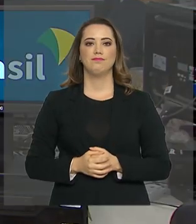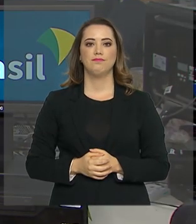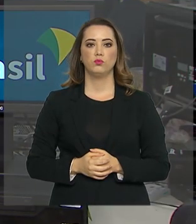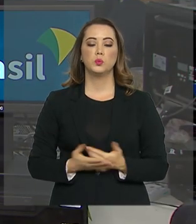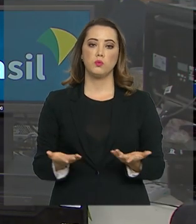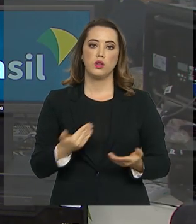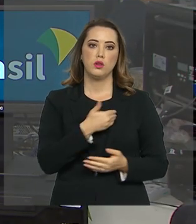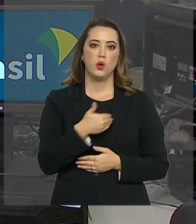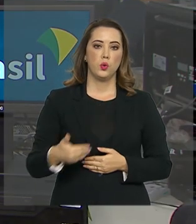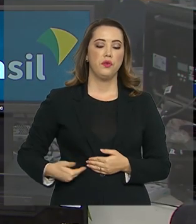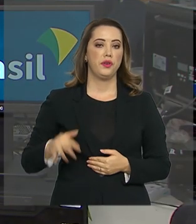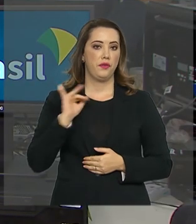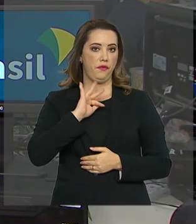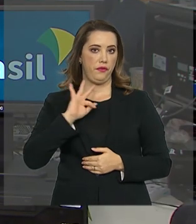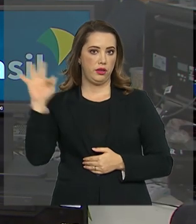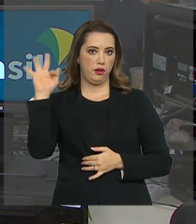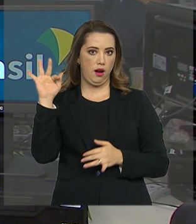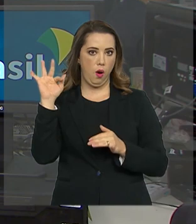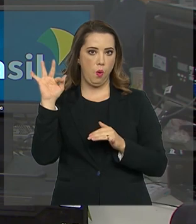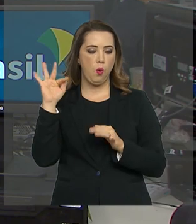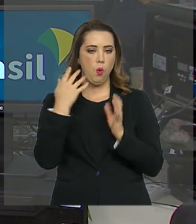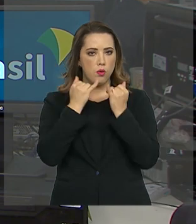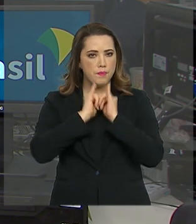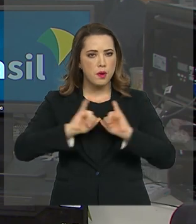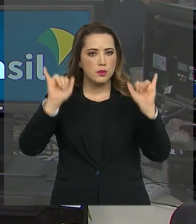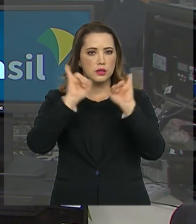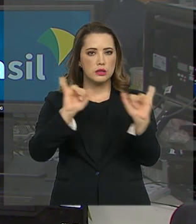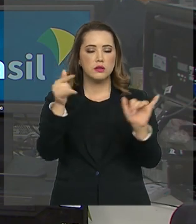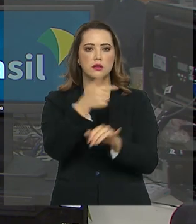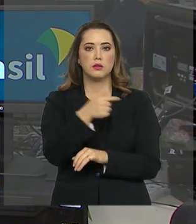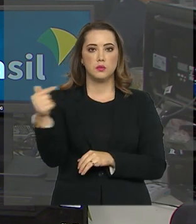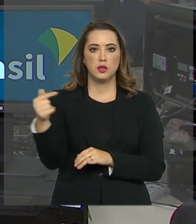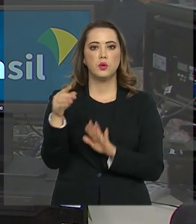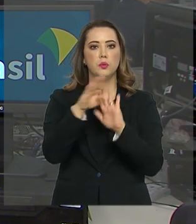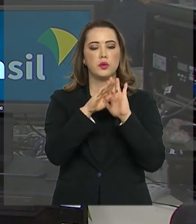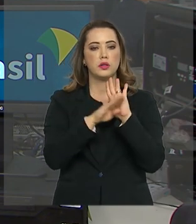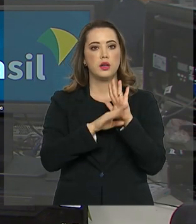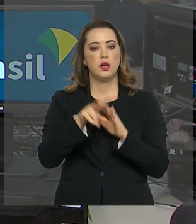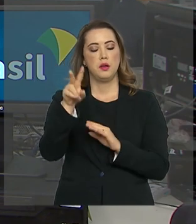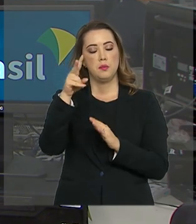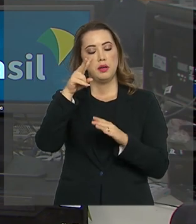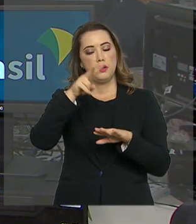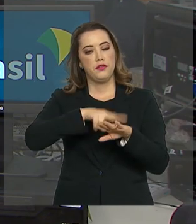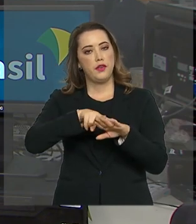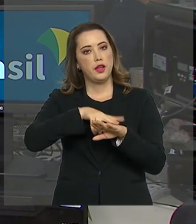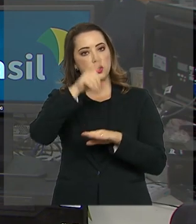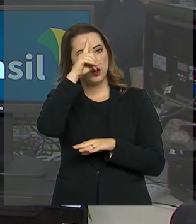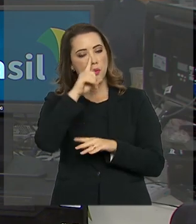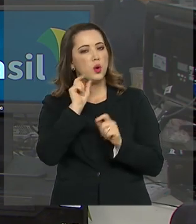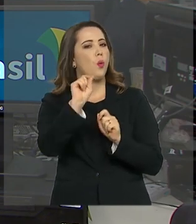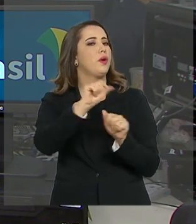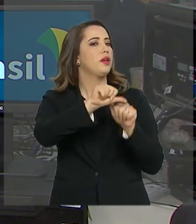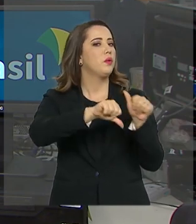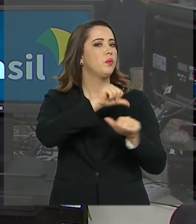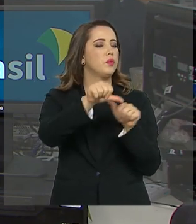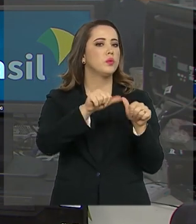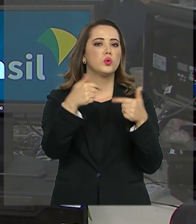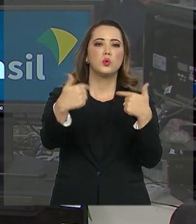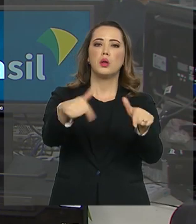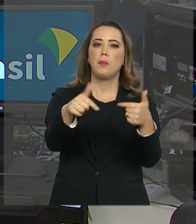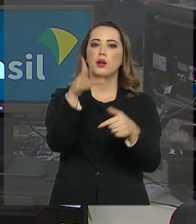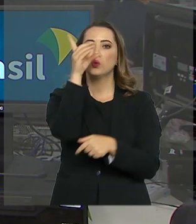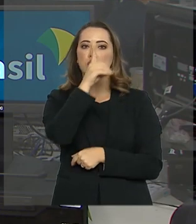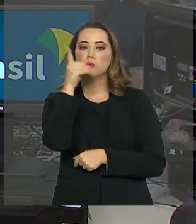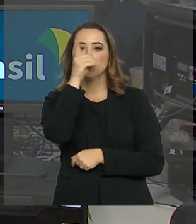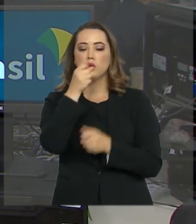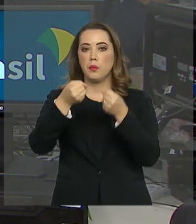O governo federal lançou na última semana o programa Verde Amarelo. Confira agora o que é que muda em relação ao trabalho aos